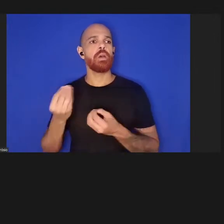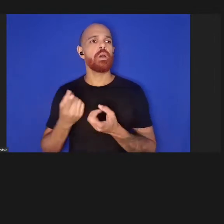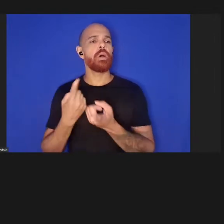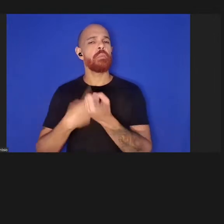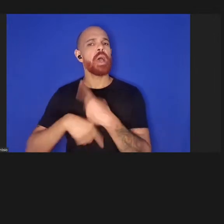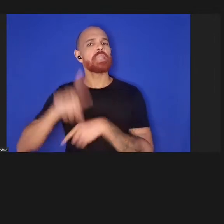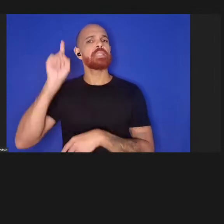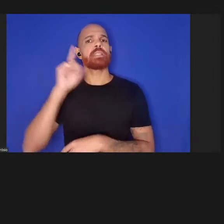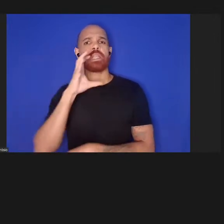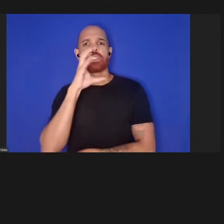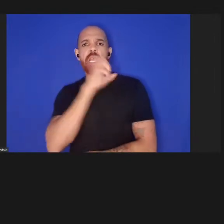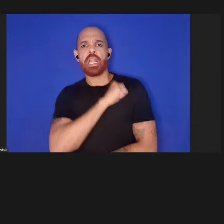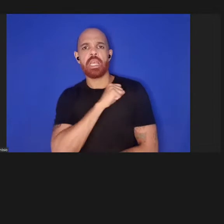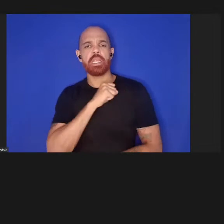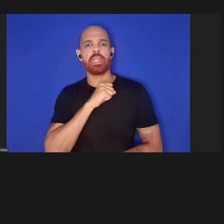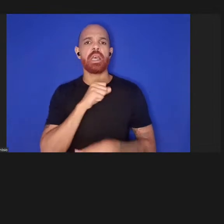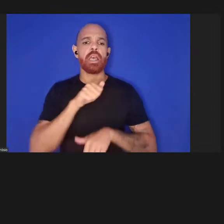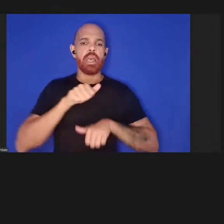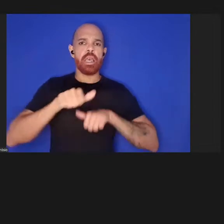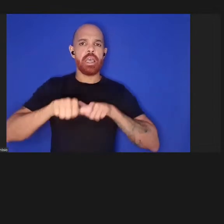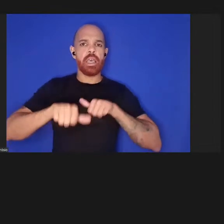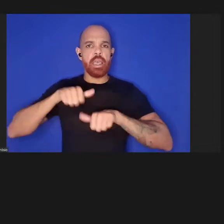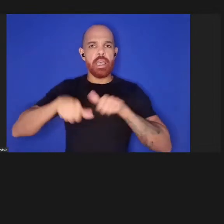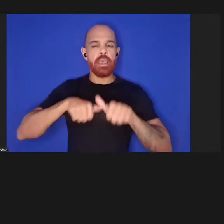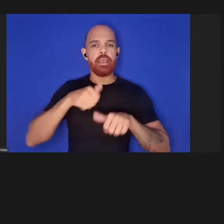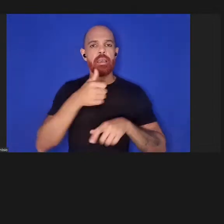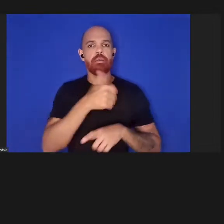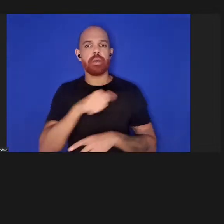processo de revisão por pares? três,